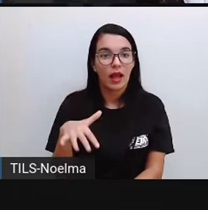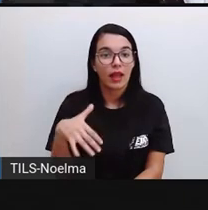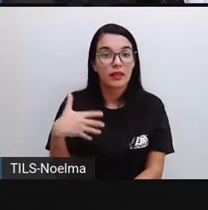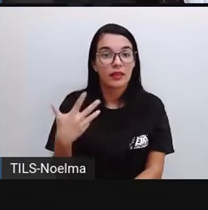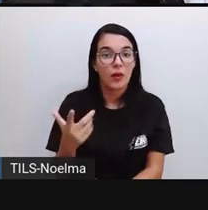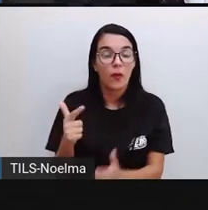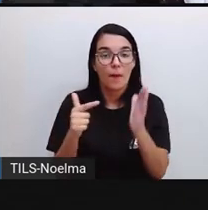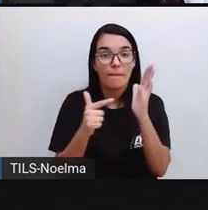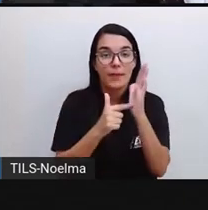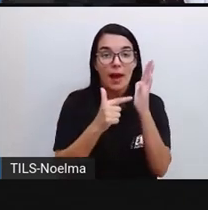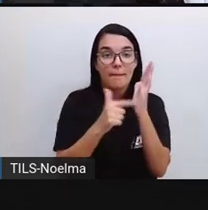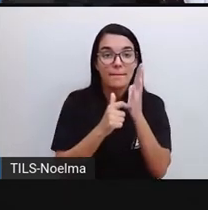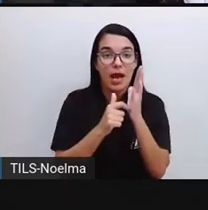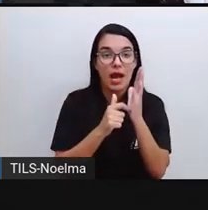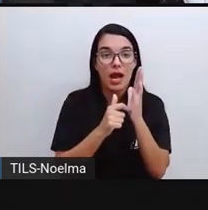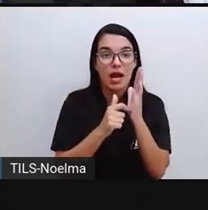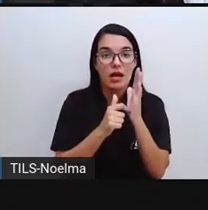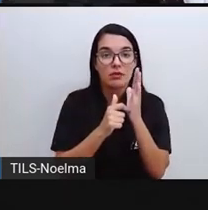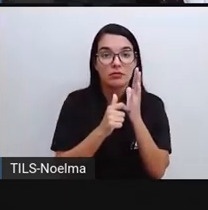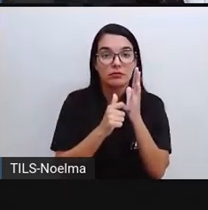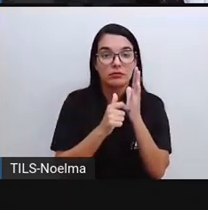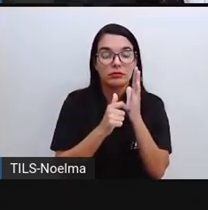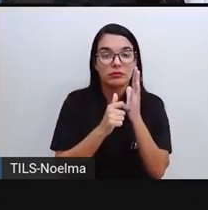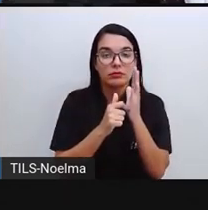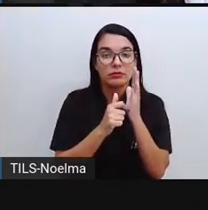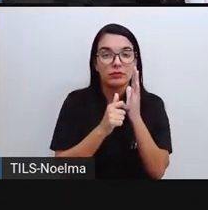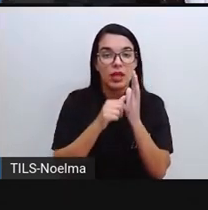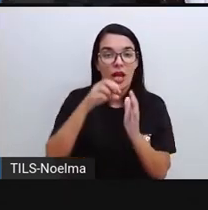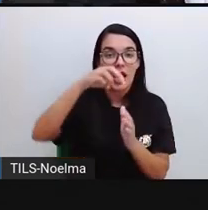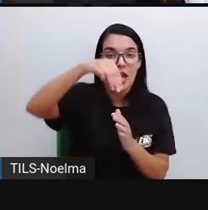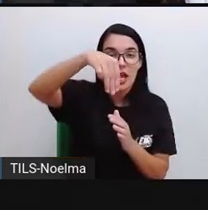gente clicar lá na teclinha, né?